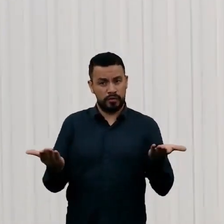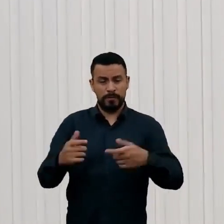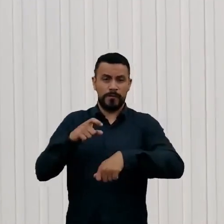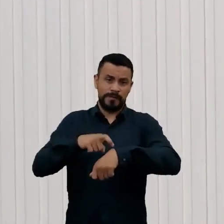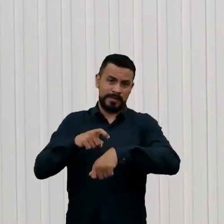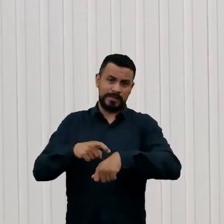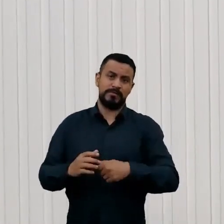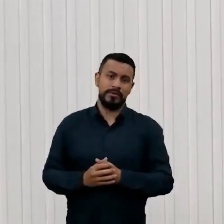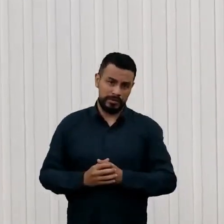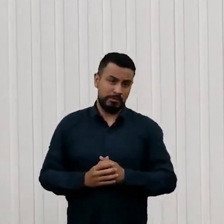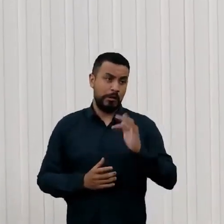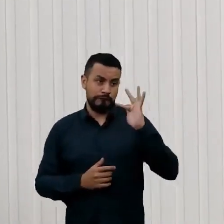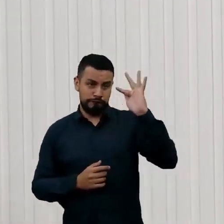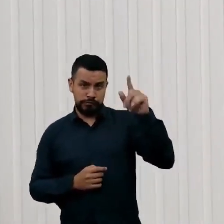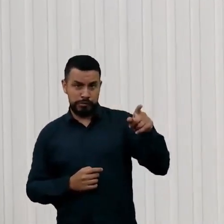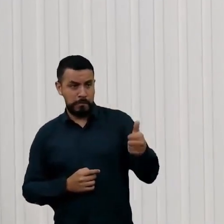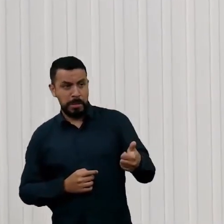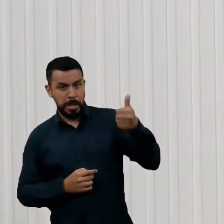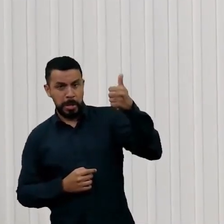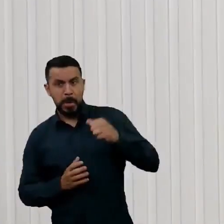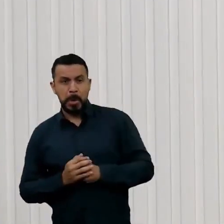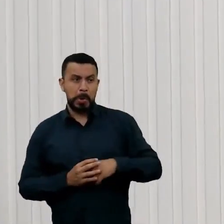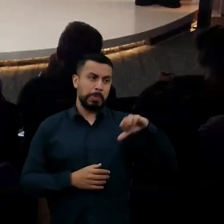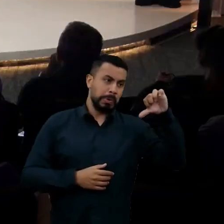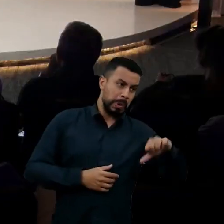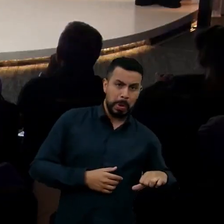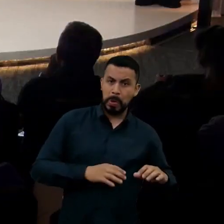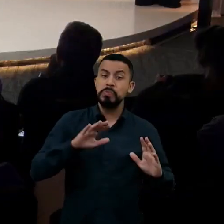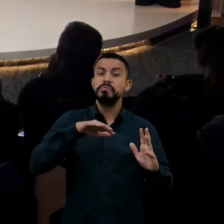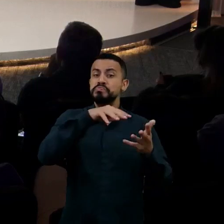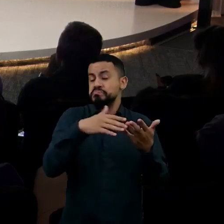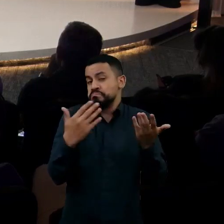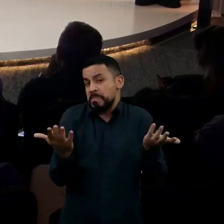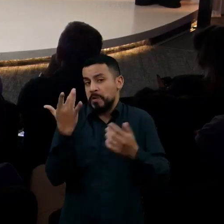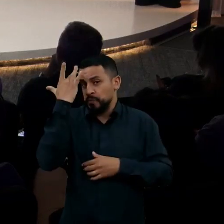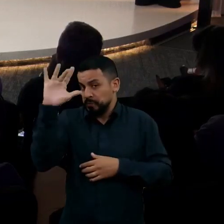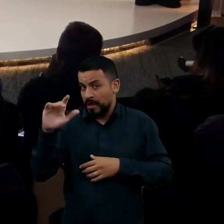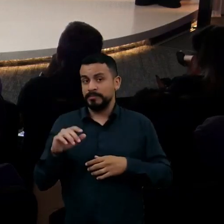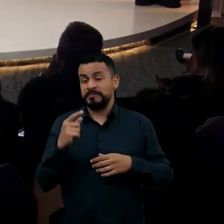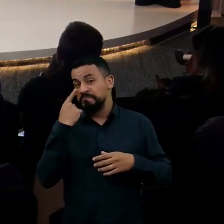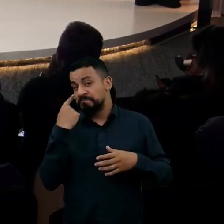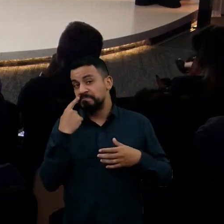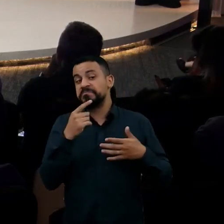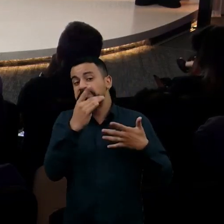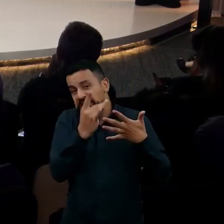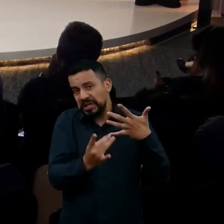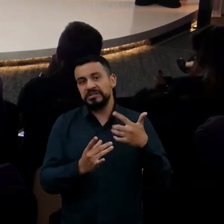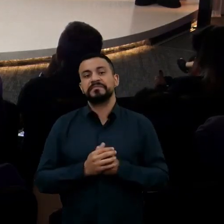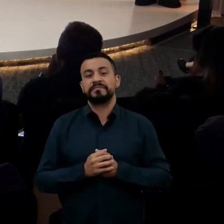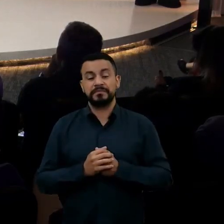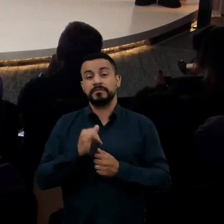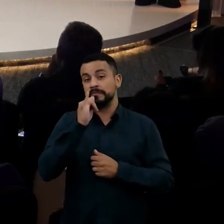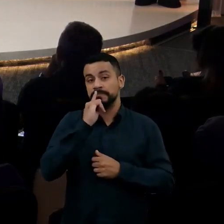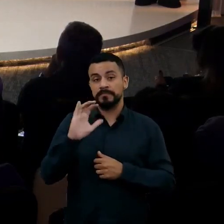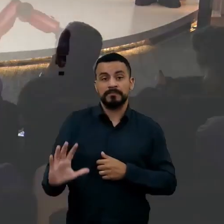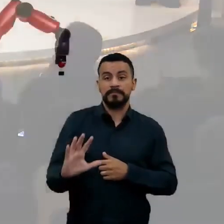estar melhor ou pior, o mundo vai estar melhor ou pior, a gente tem que analisar os detalhes. Bem, nós tivemos uma situação, por exemplo, no